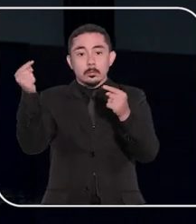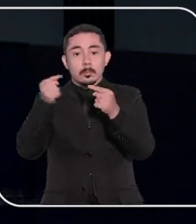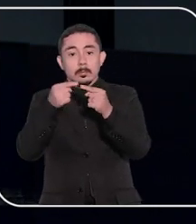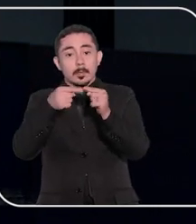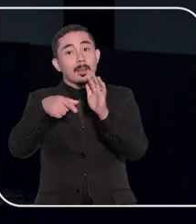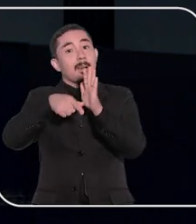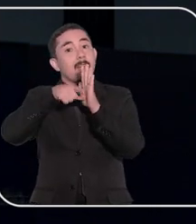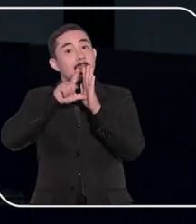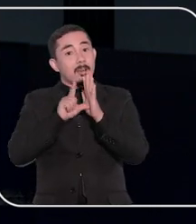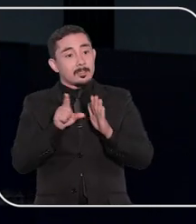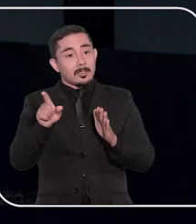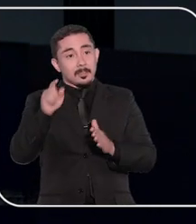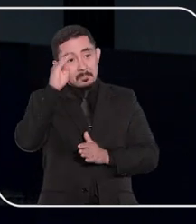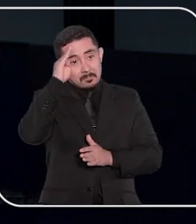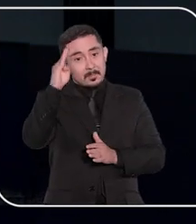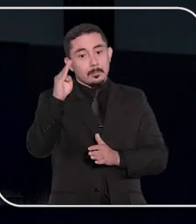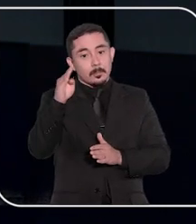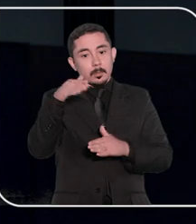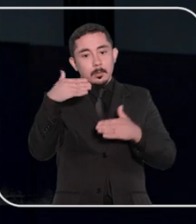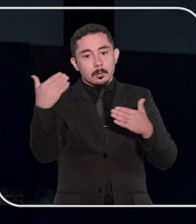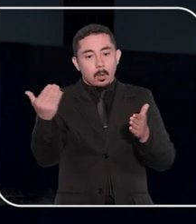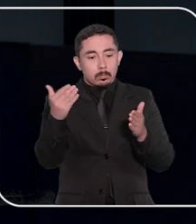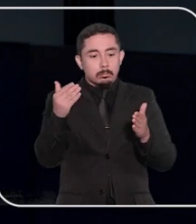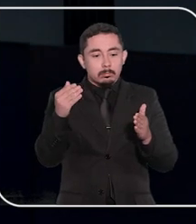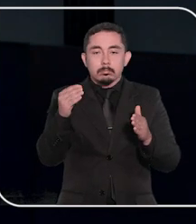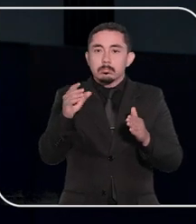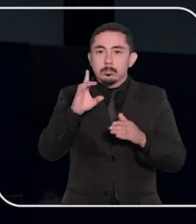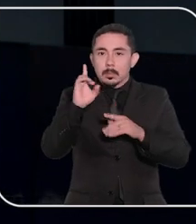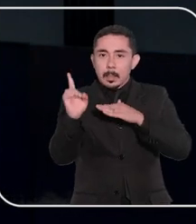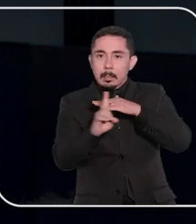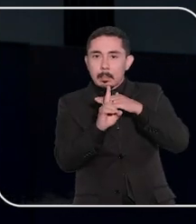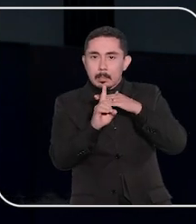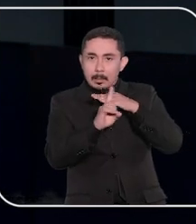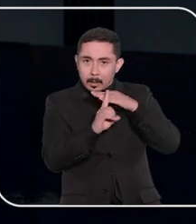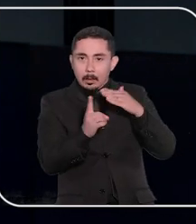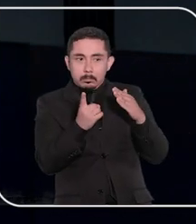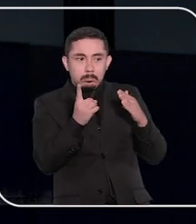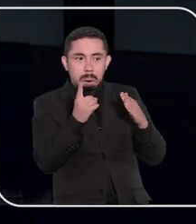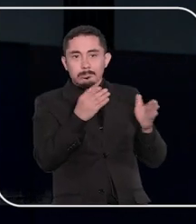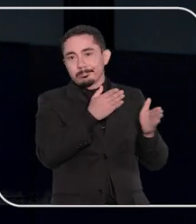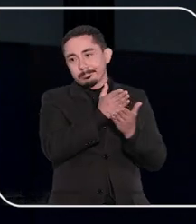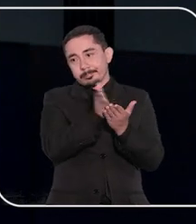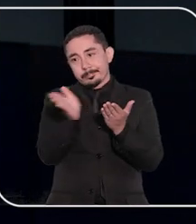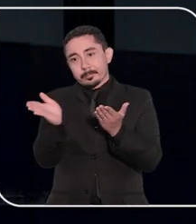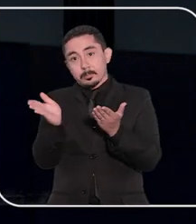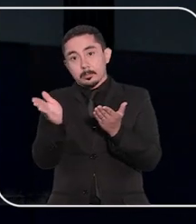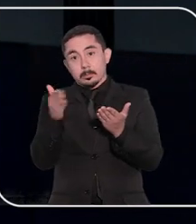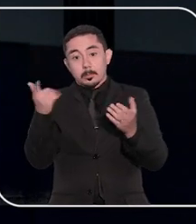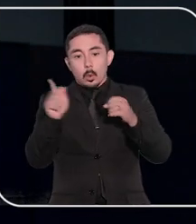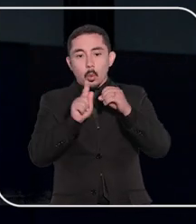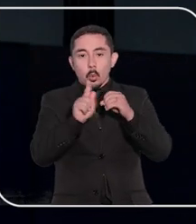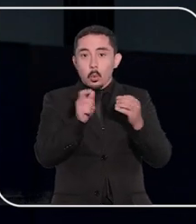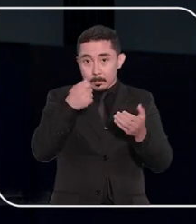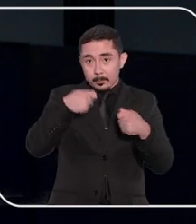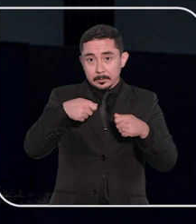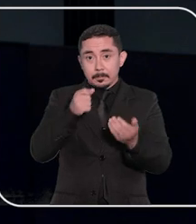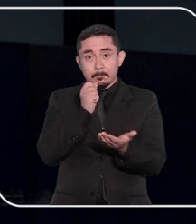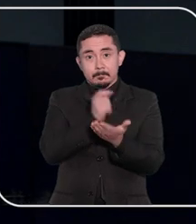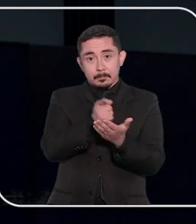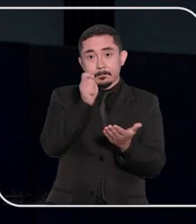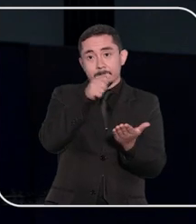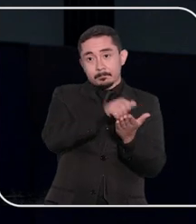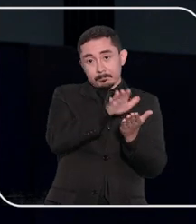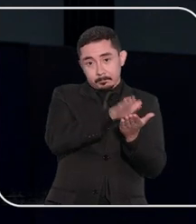real dona da marca causando um desvio de clientela. Além de condenar o Google Brasil a indenizar a empresa